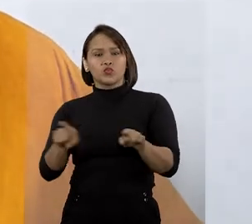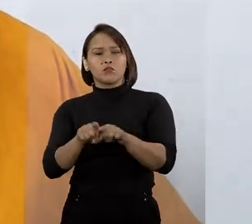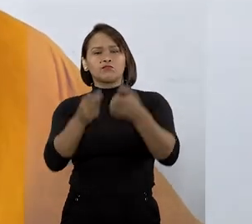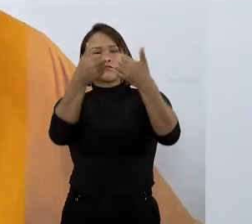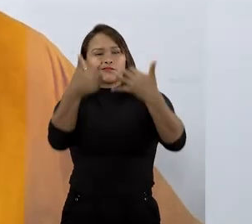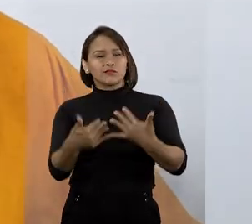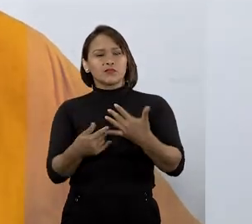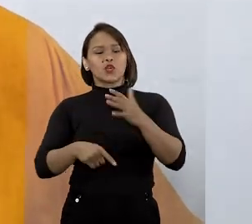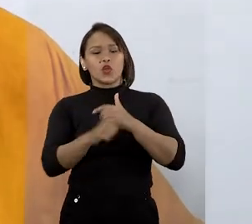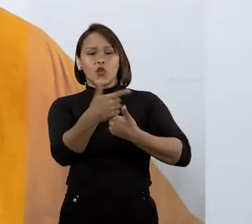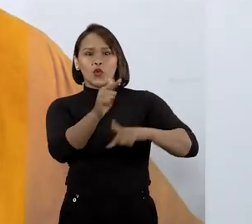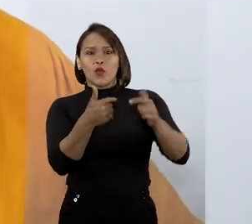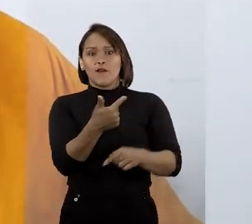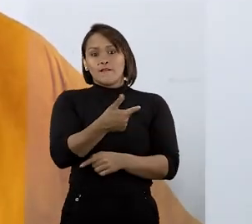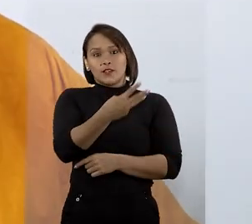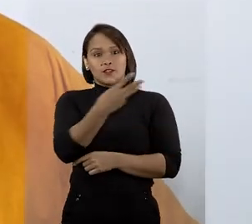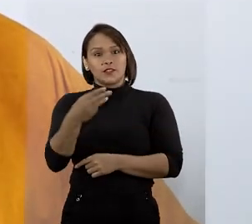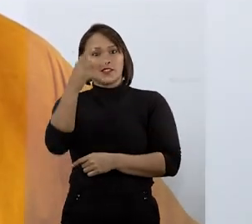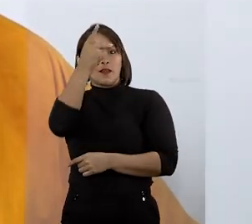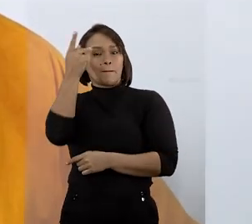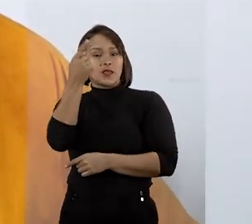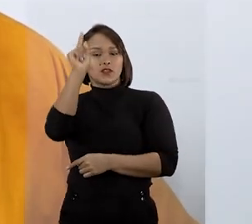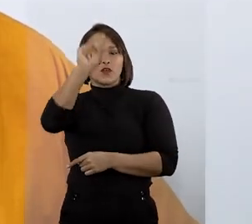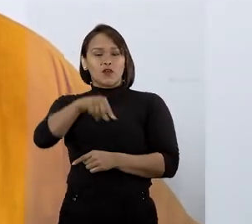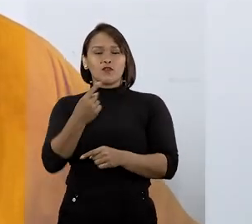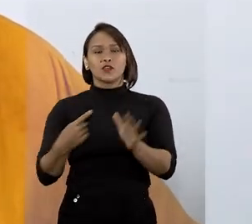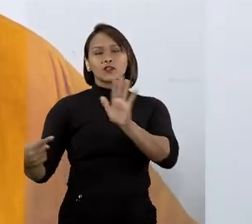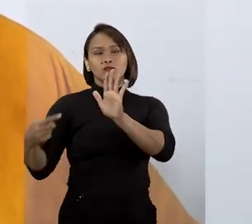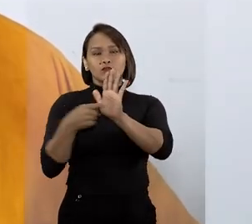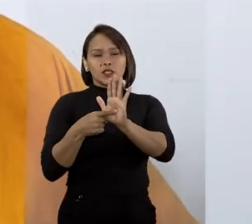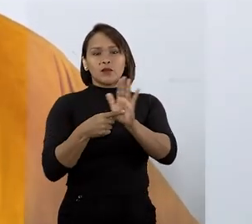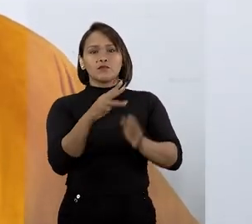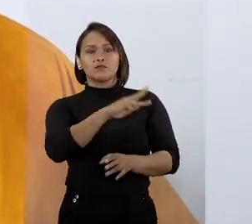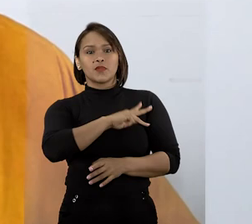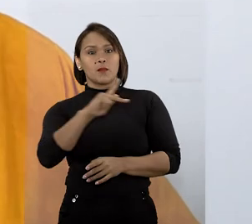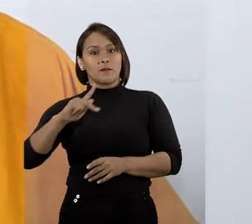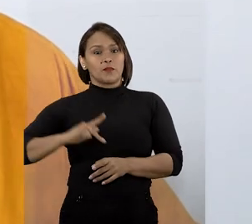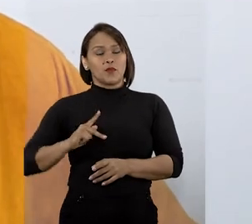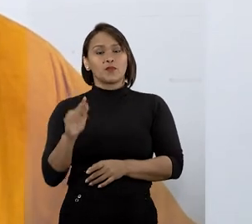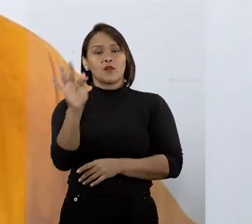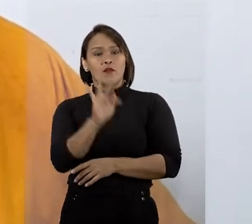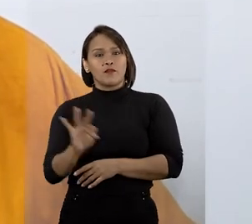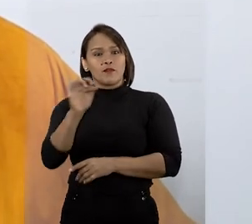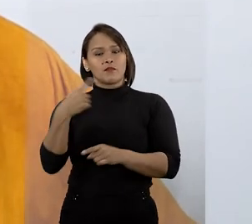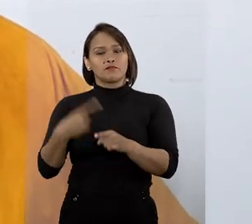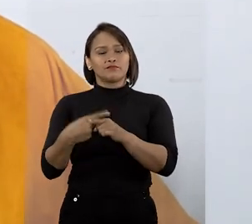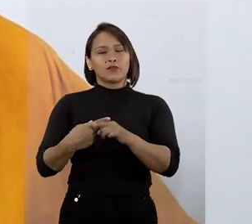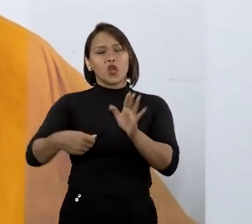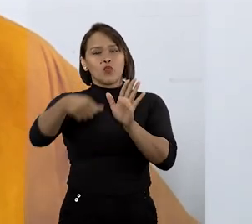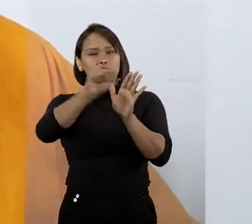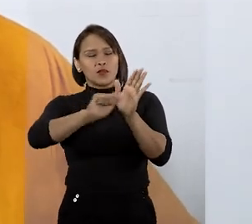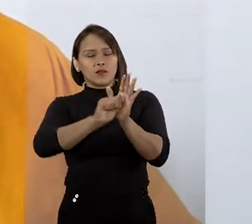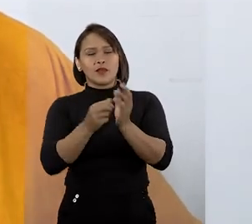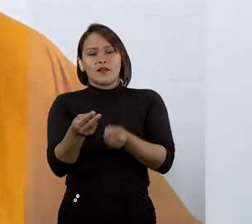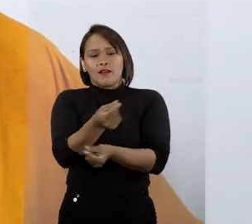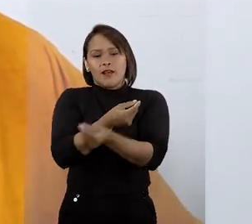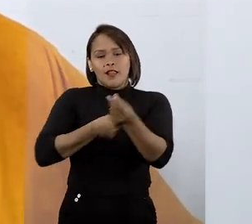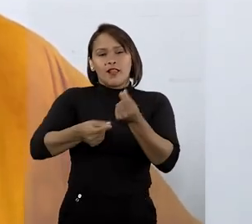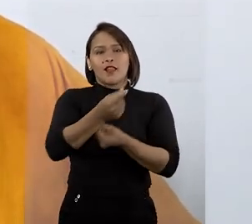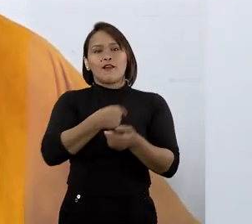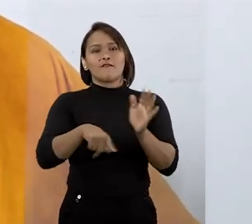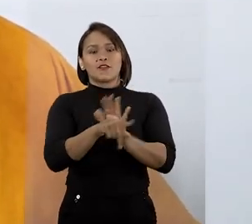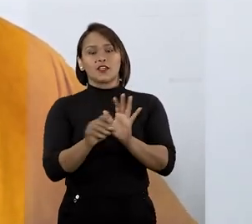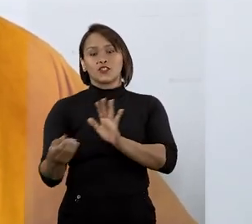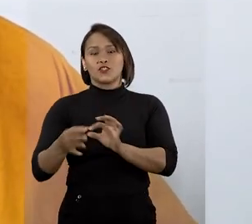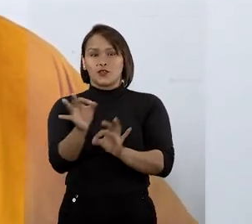Reinaldo Azambuja, e outras 23 pessoas foram denunciadas pelo Ministério Público Federal por corrupção, lavagem de